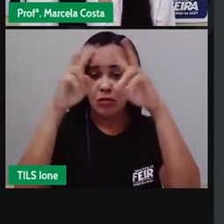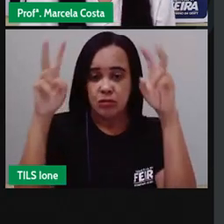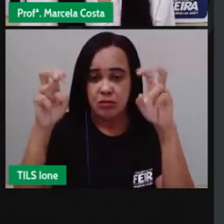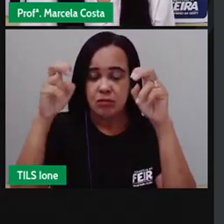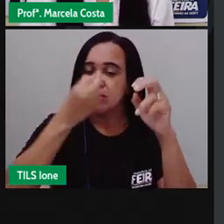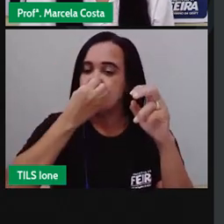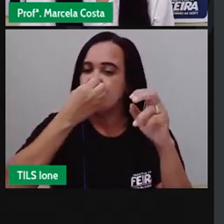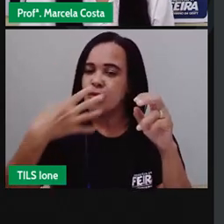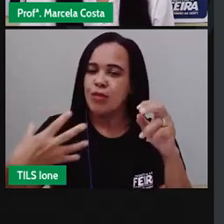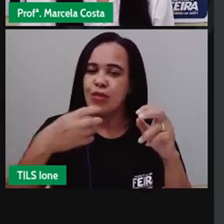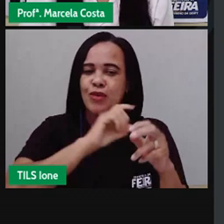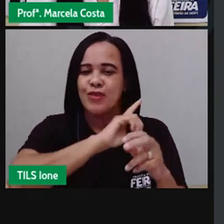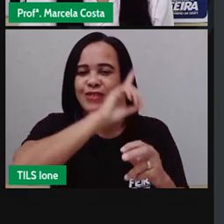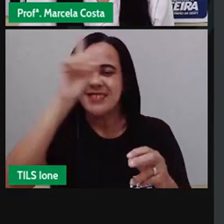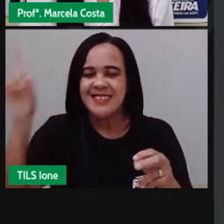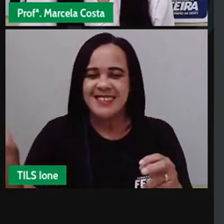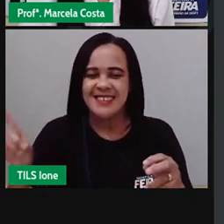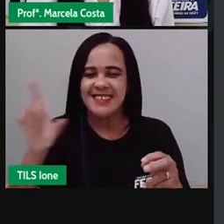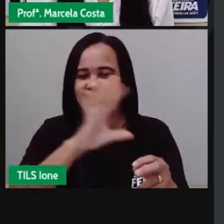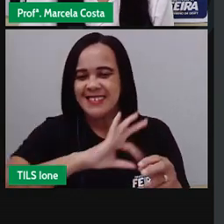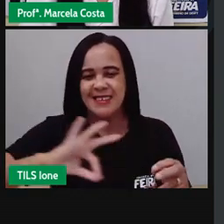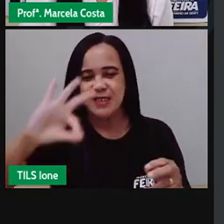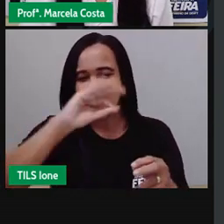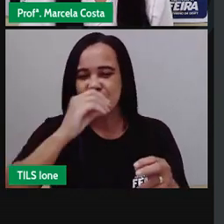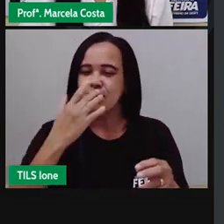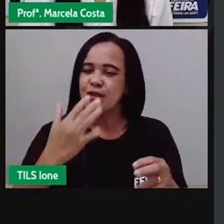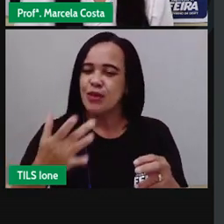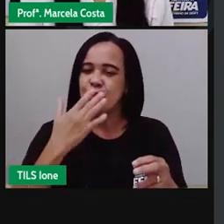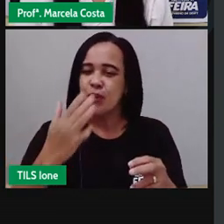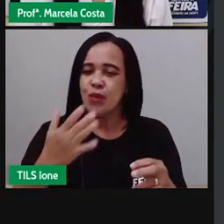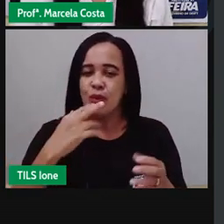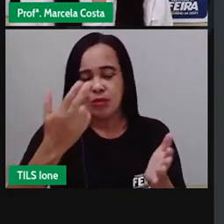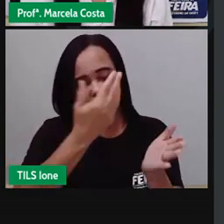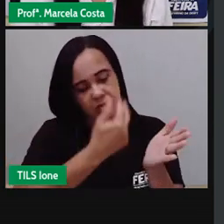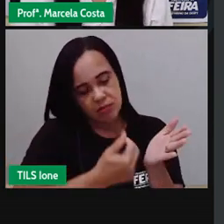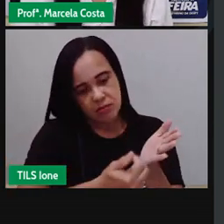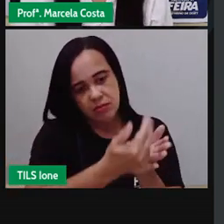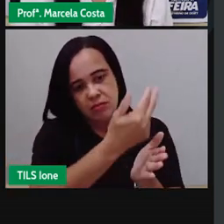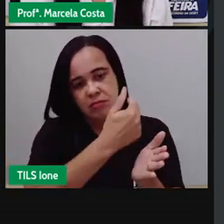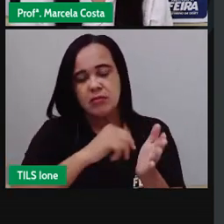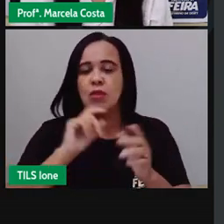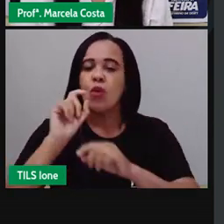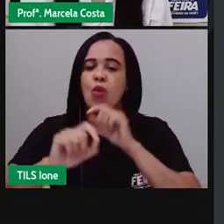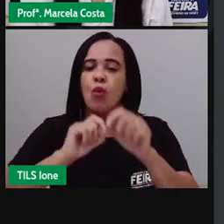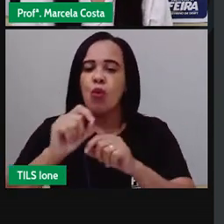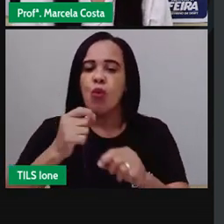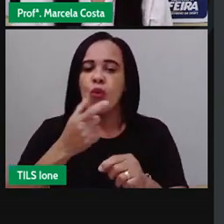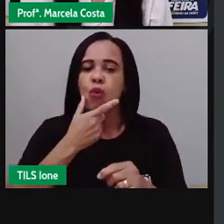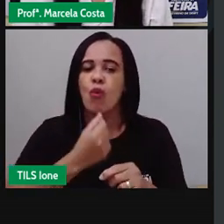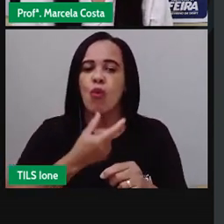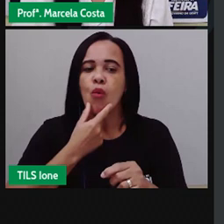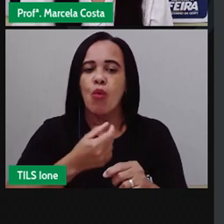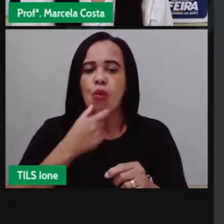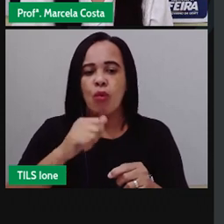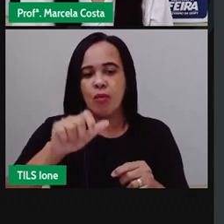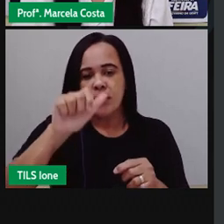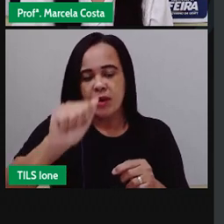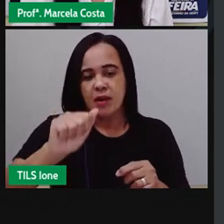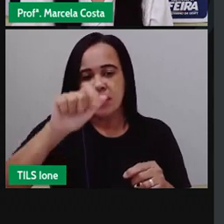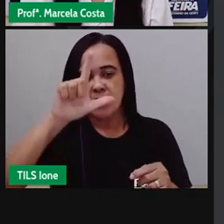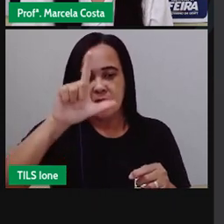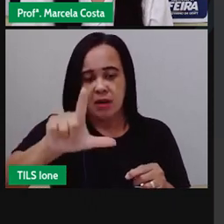E aqui, ilustrações de Alberto Linares, que foi a pessoa responsável por fazer